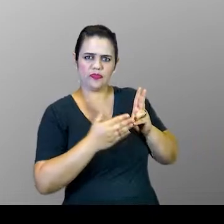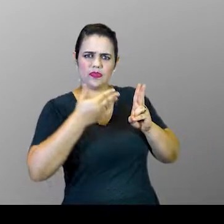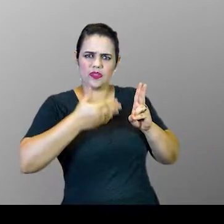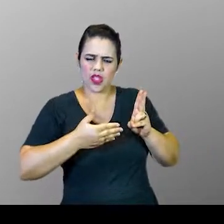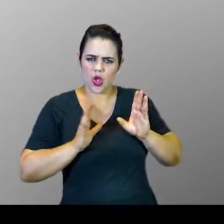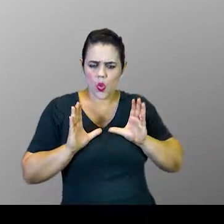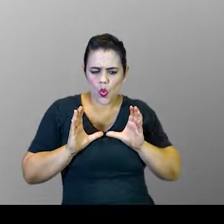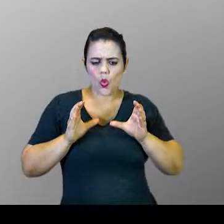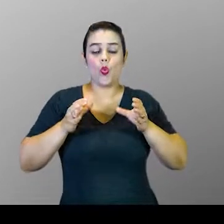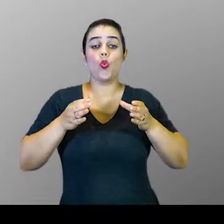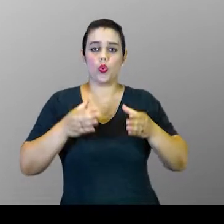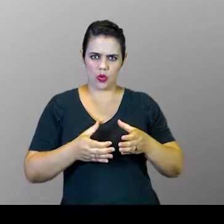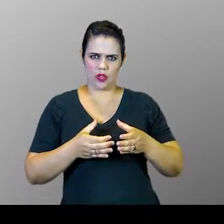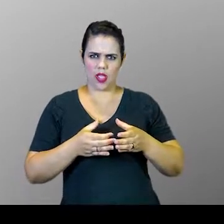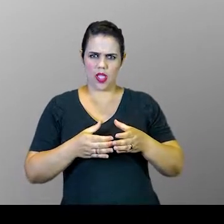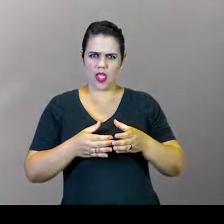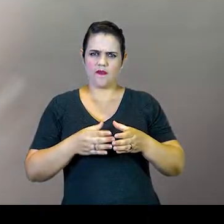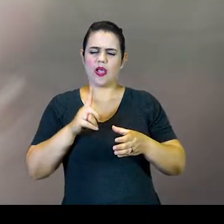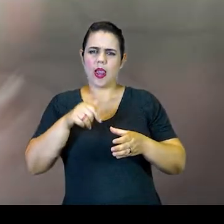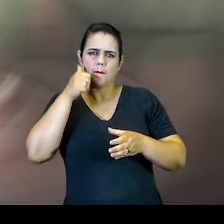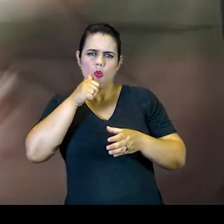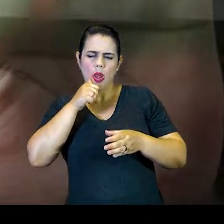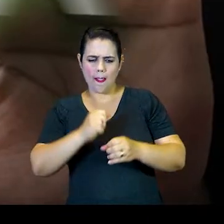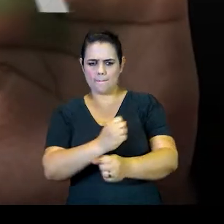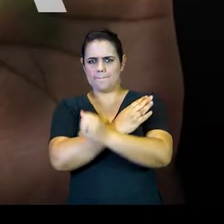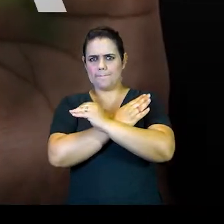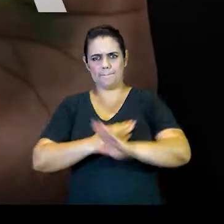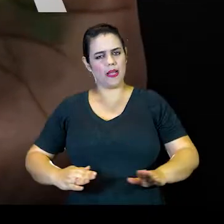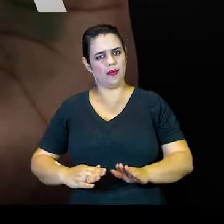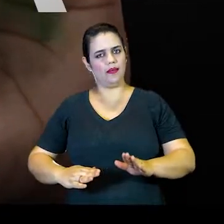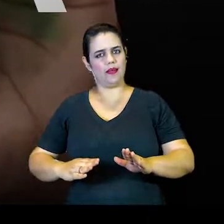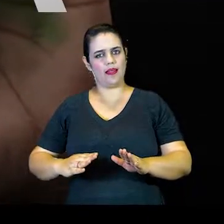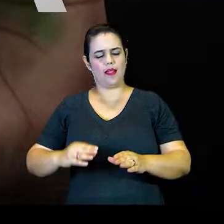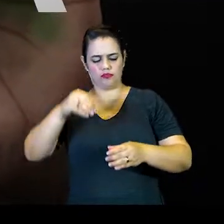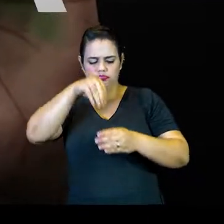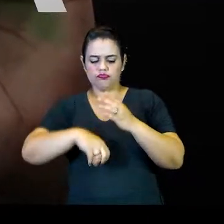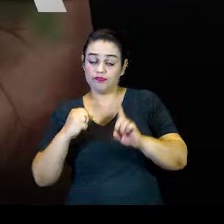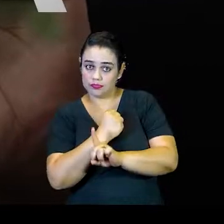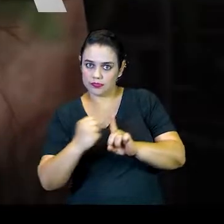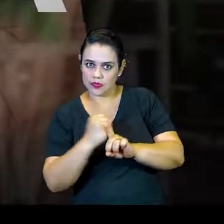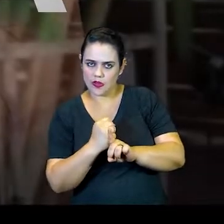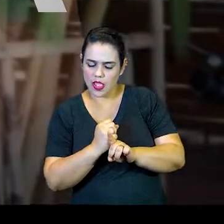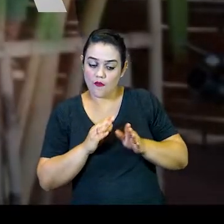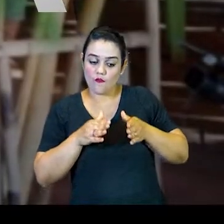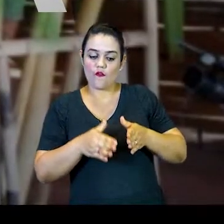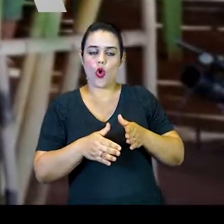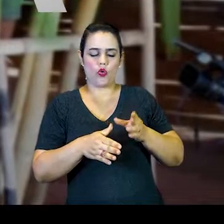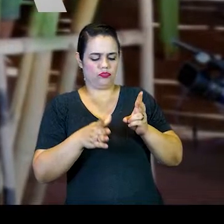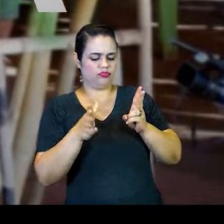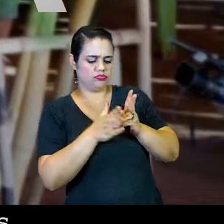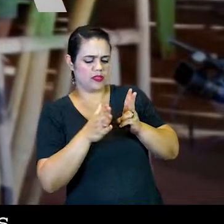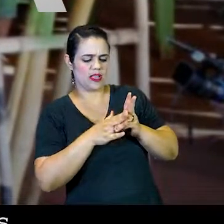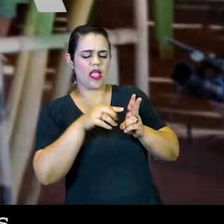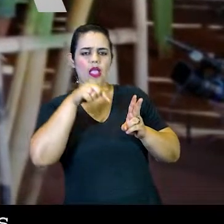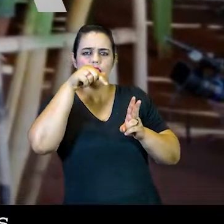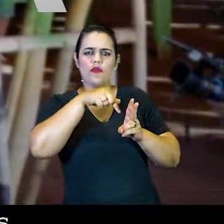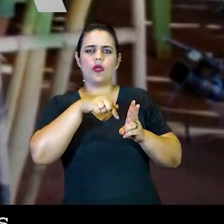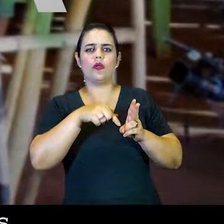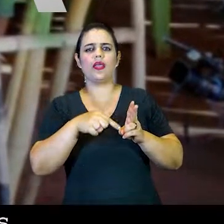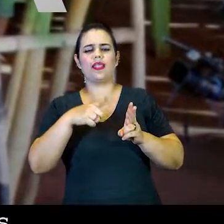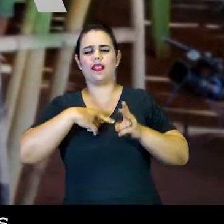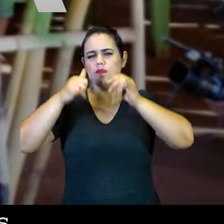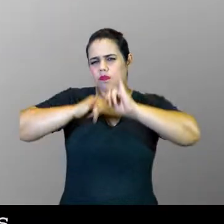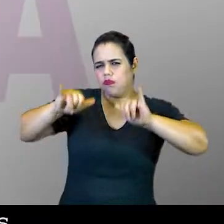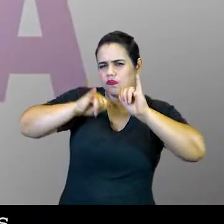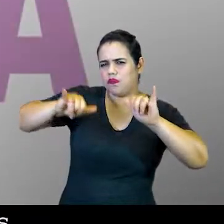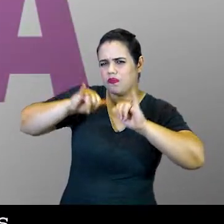de Eikuaçu, Mulher Chega de Violência, é para a população indígena, em especial as mulheres, e conta com